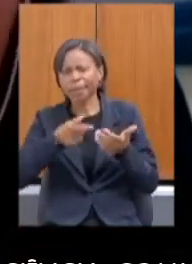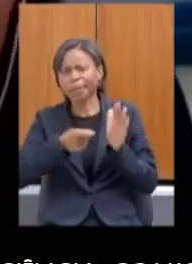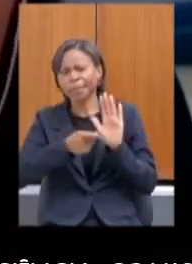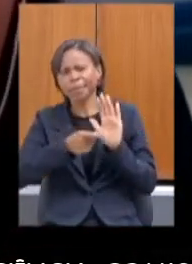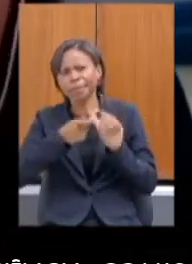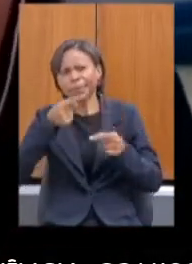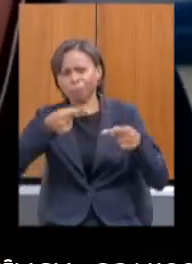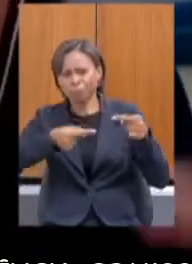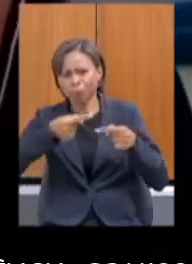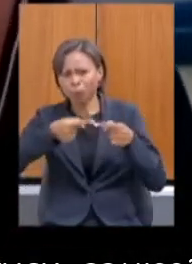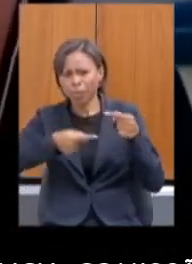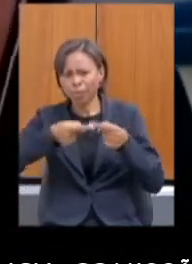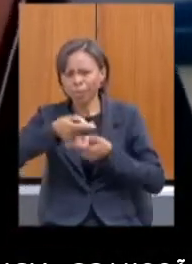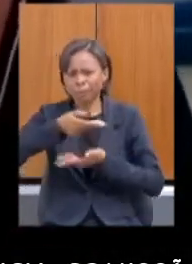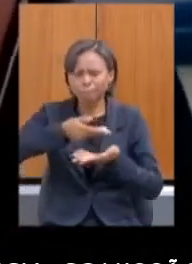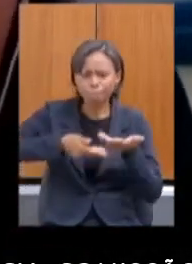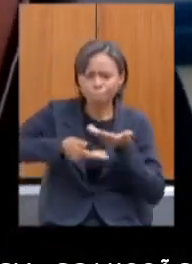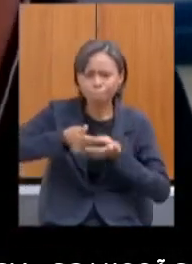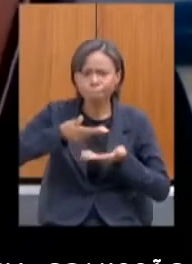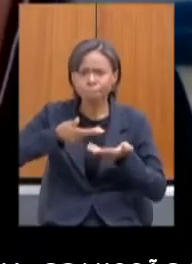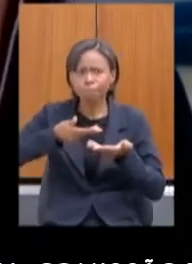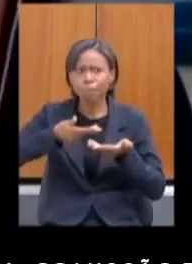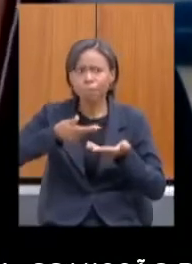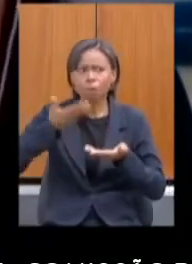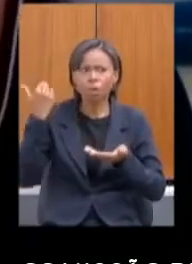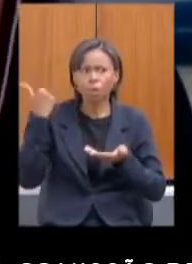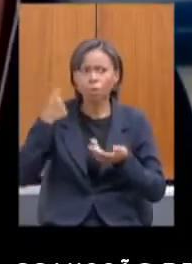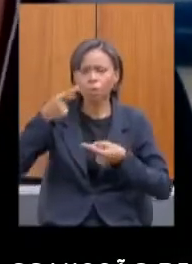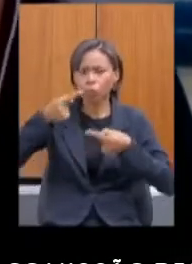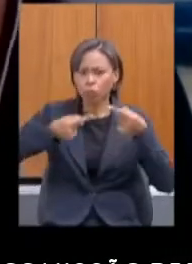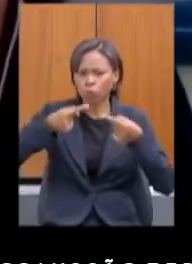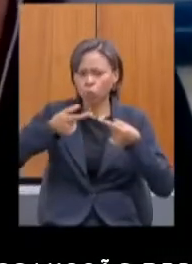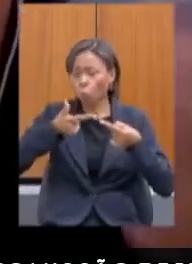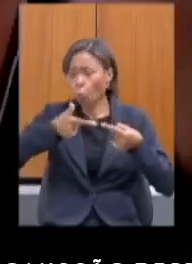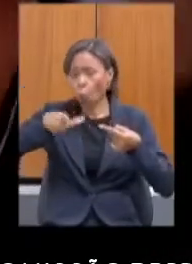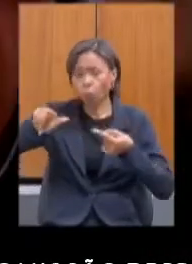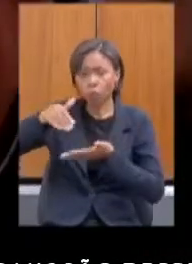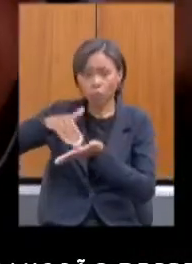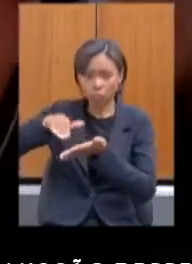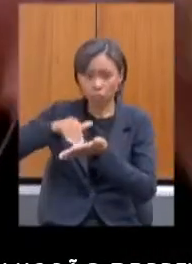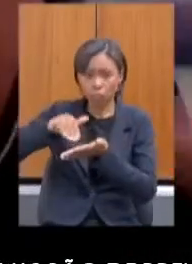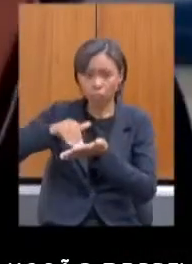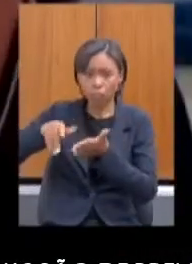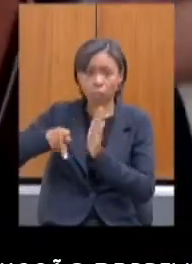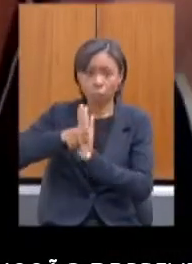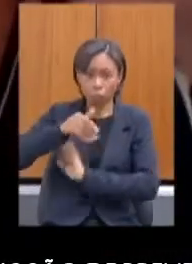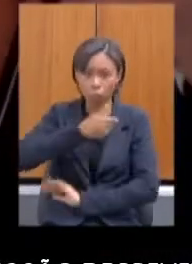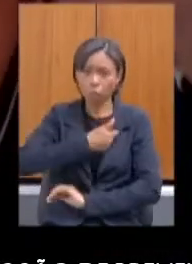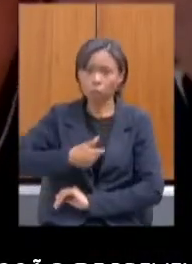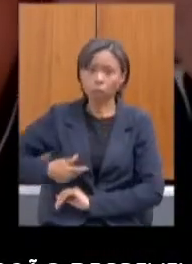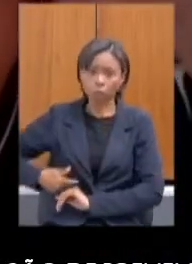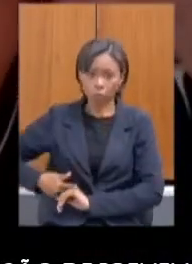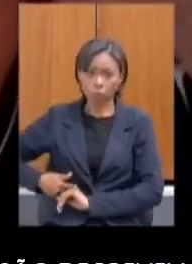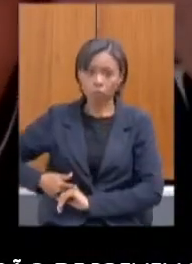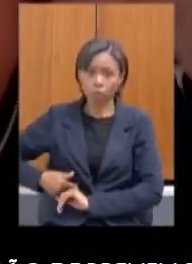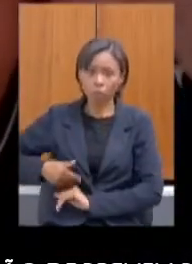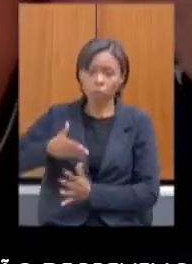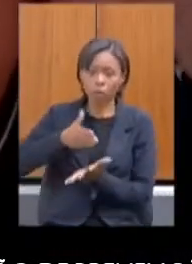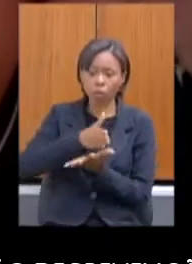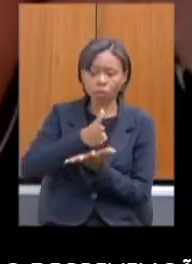primeiro debate que eu fiz eu acho que ela deveria estar alocada em outra secretaria, na Secretaria de Governo que tem uma transversalidade maior,